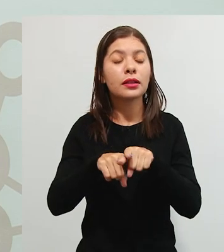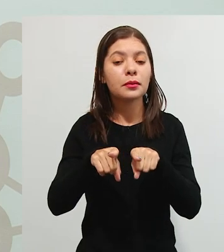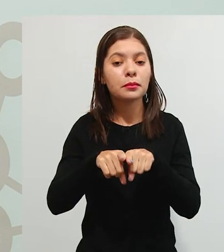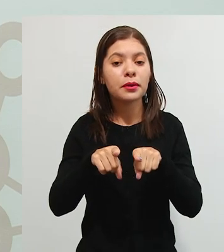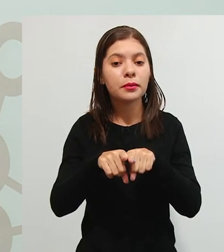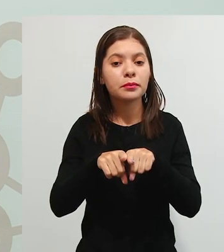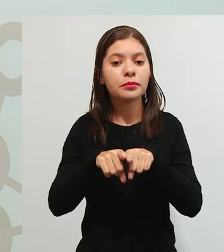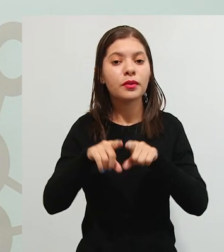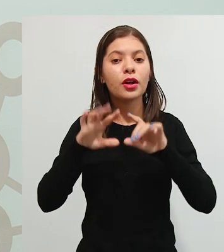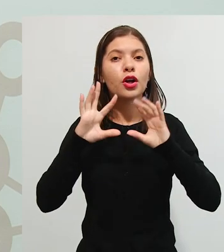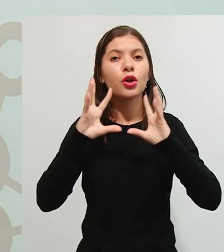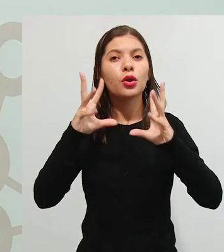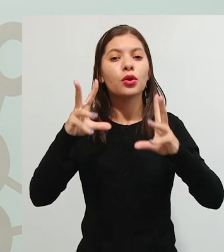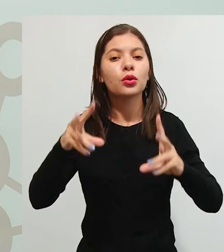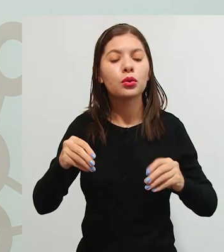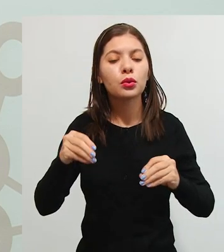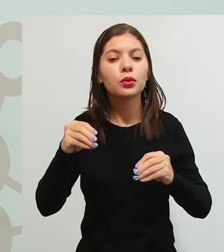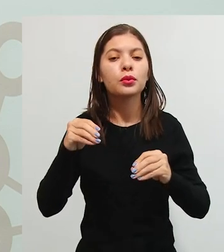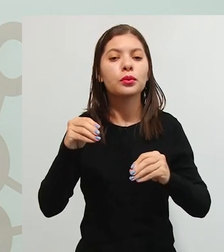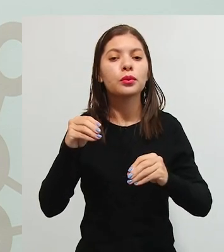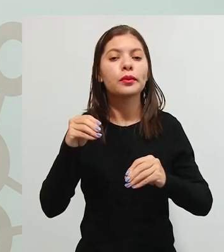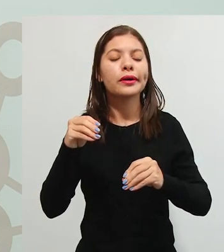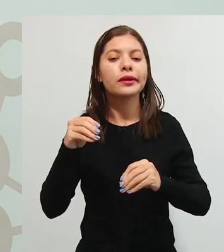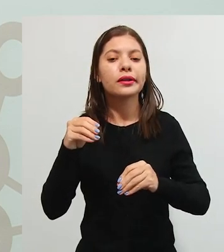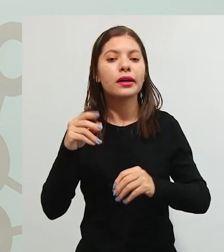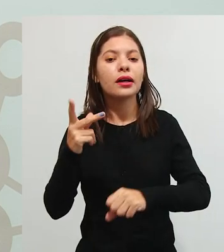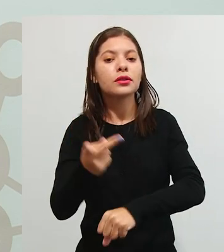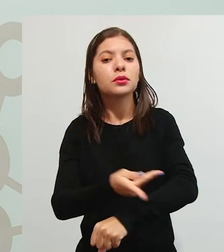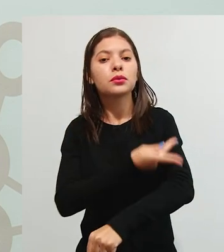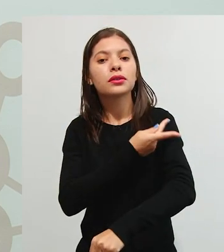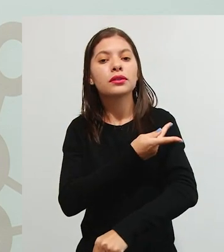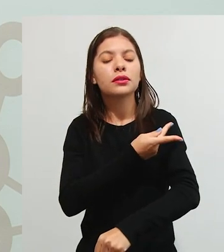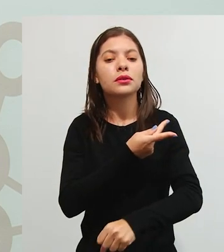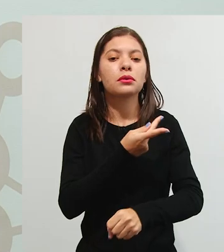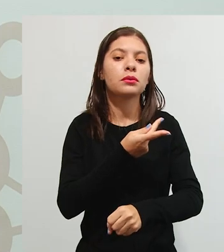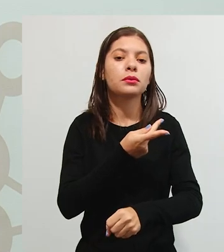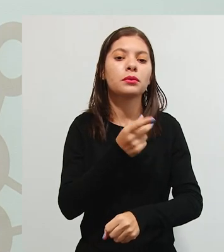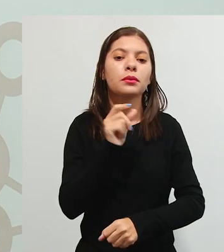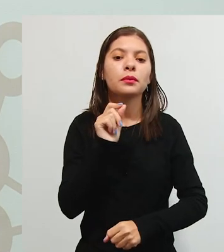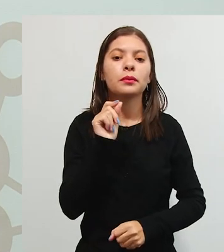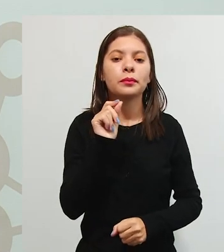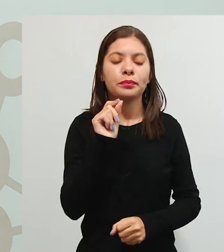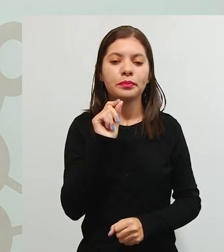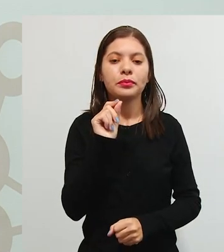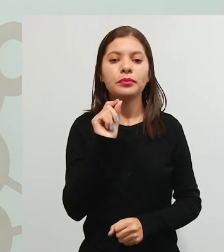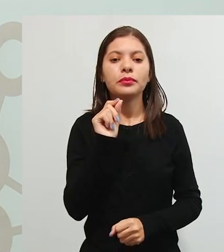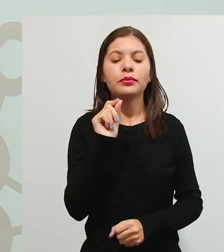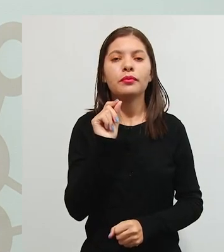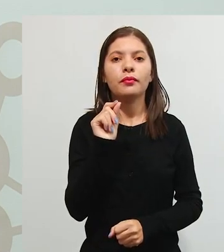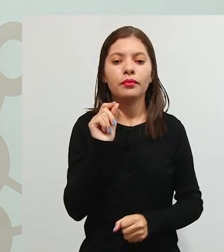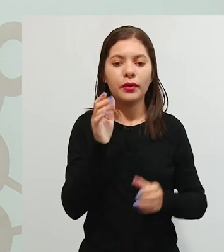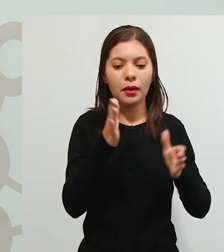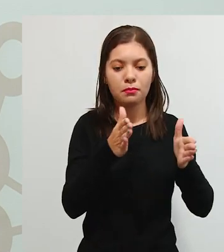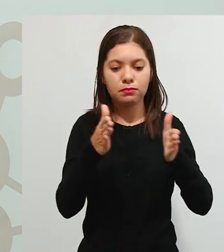na verdade, toda aquela situação era muito mais para a mídia, vamos dizer, da época